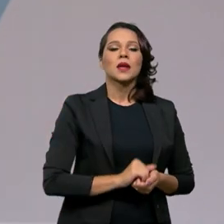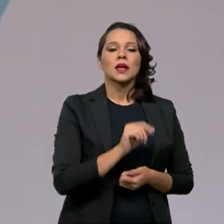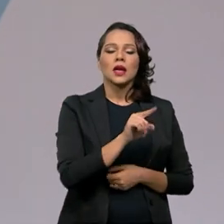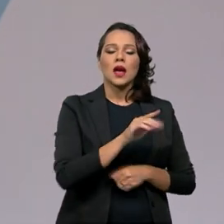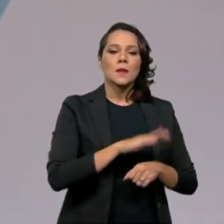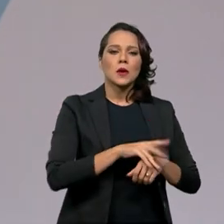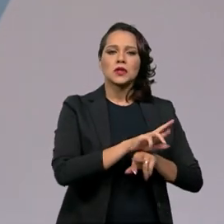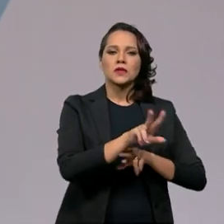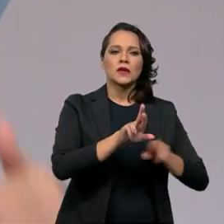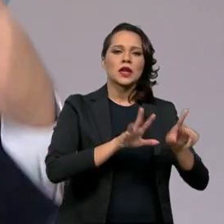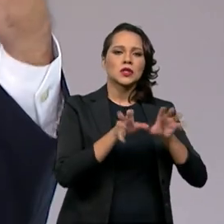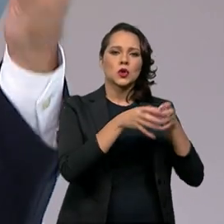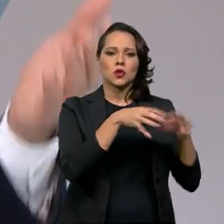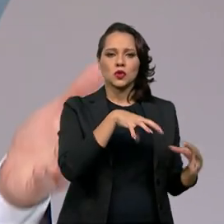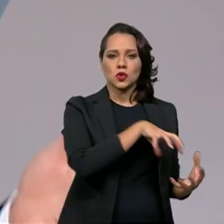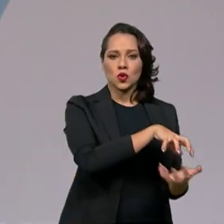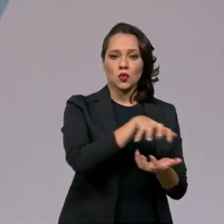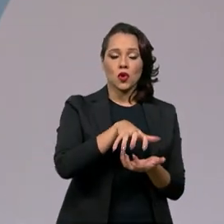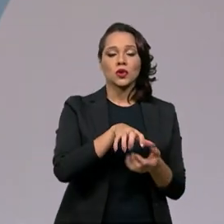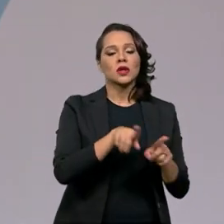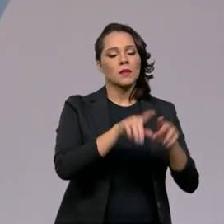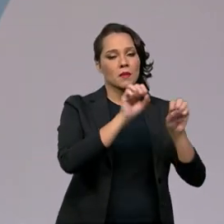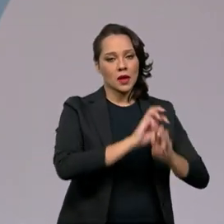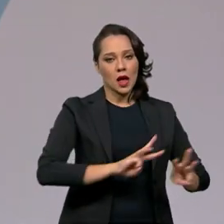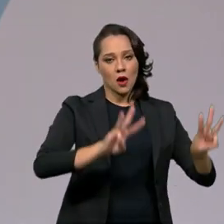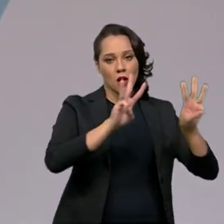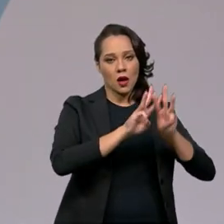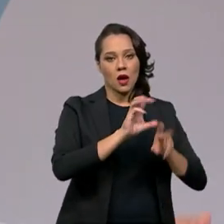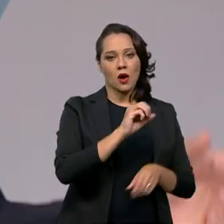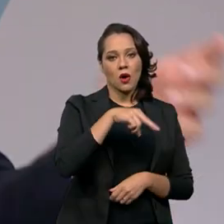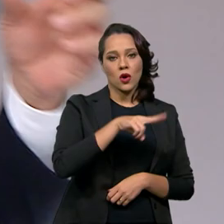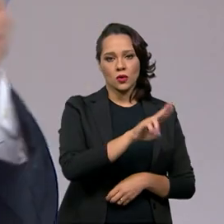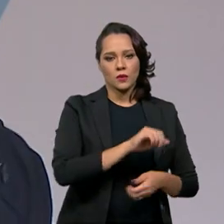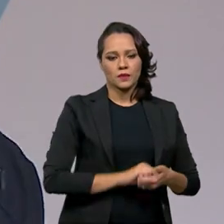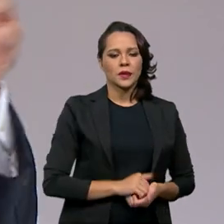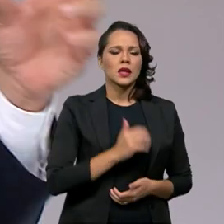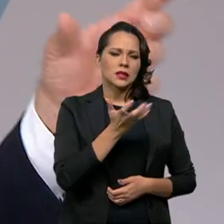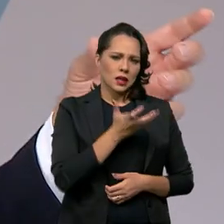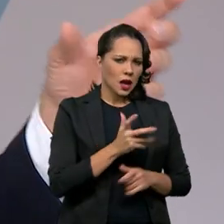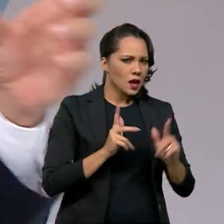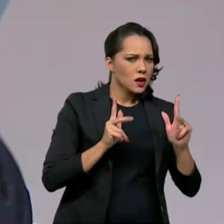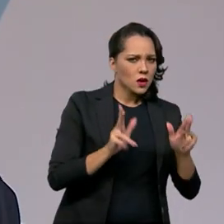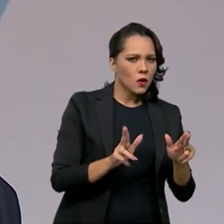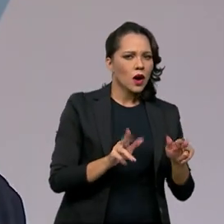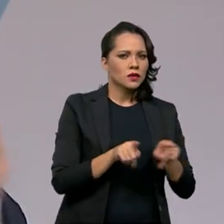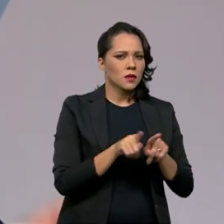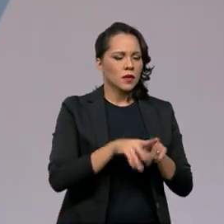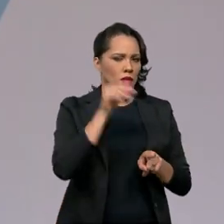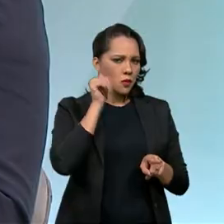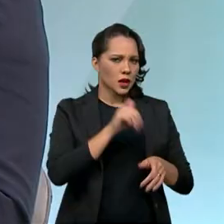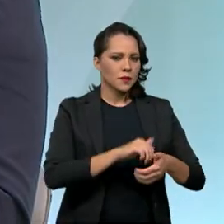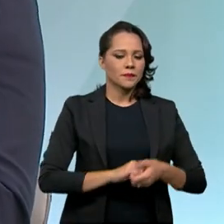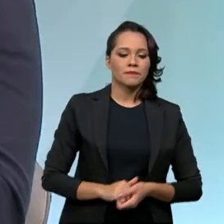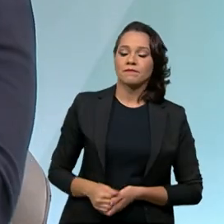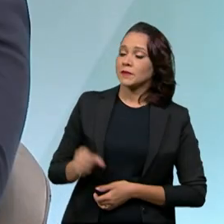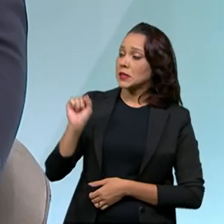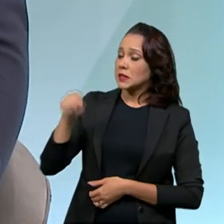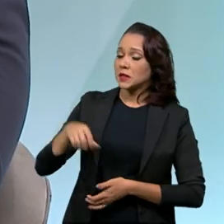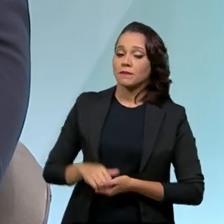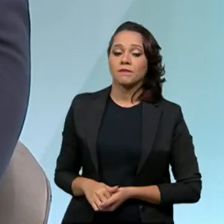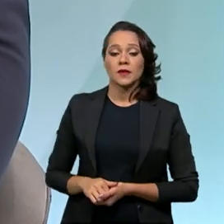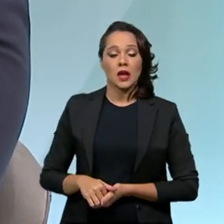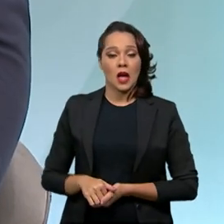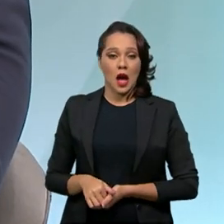por diversas entidades no mundo, inclusive as Nações Unidas. Vocês querem fazer o mesmo com a questão da mulher? Sim. A